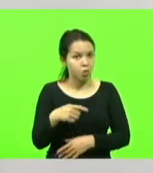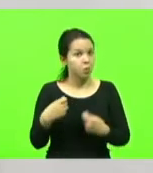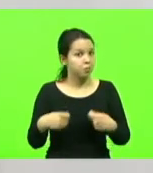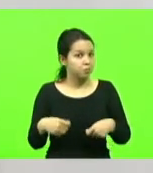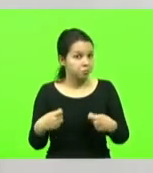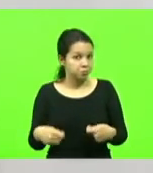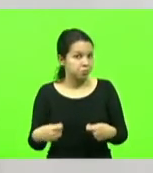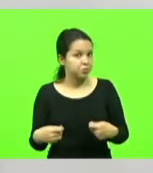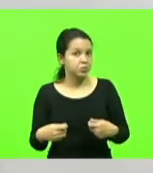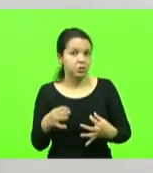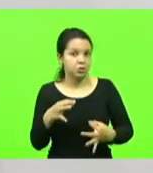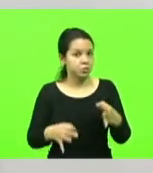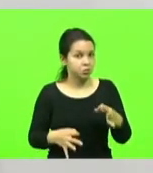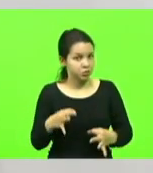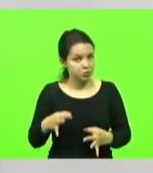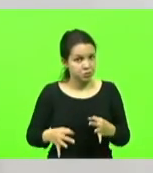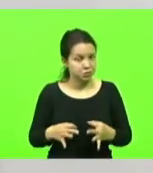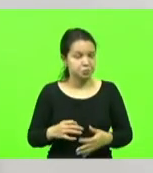justiça.